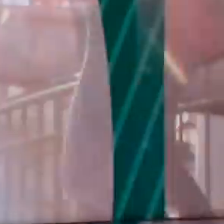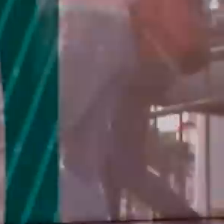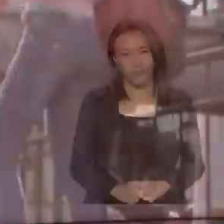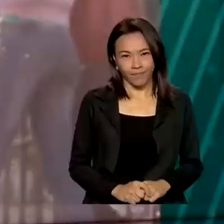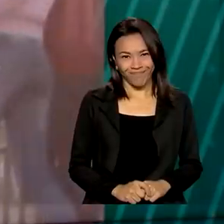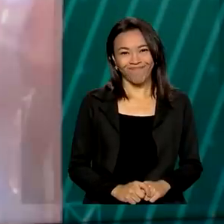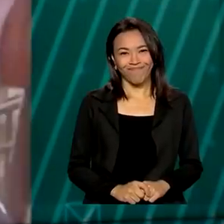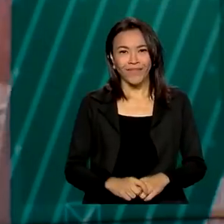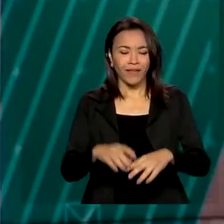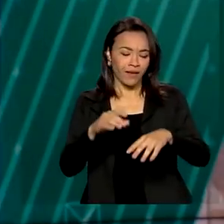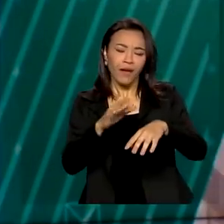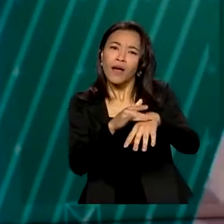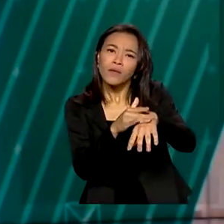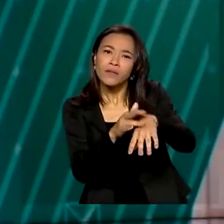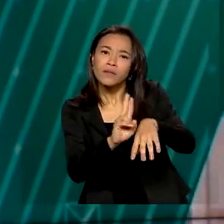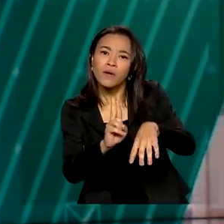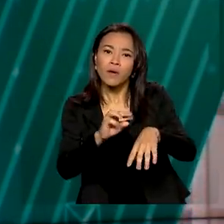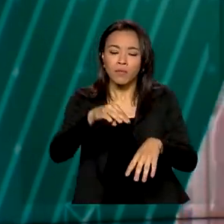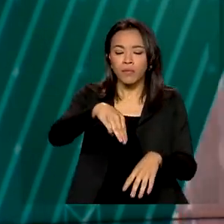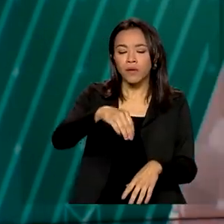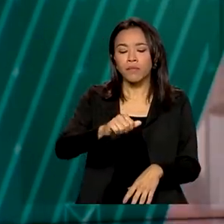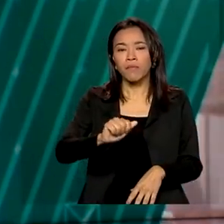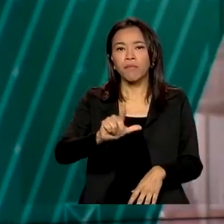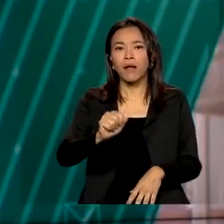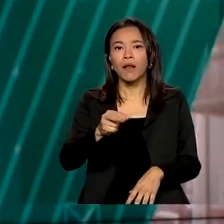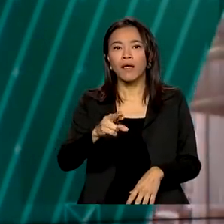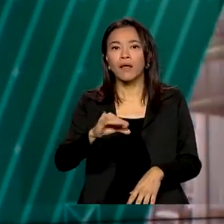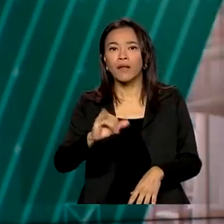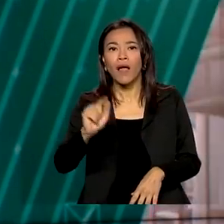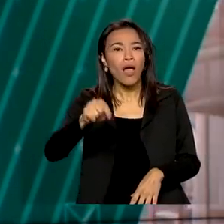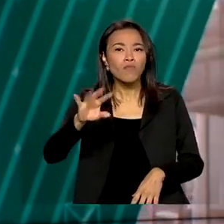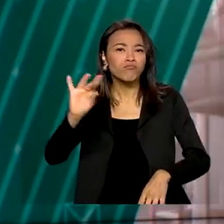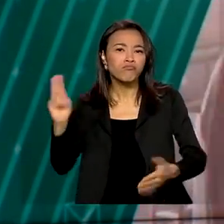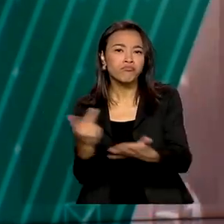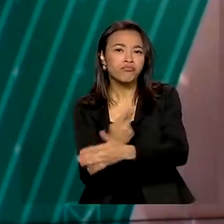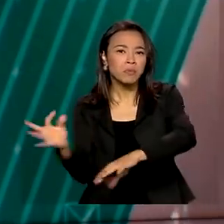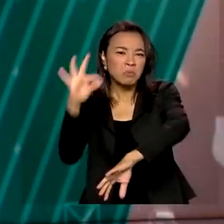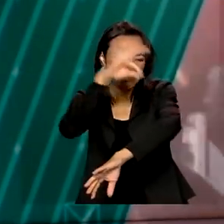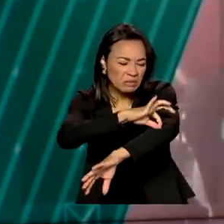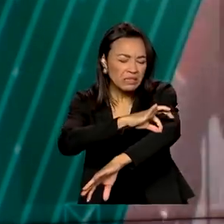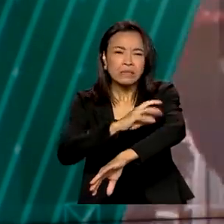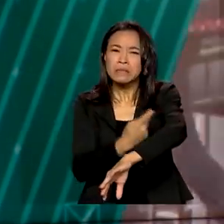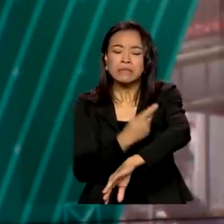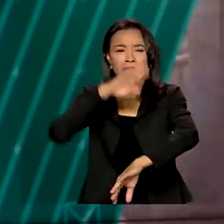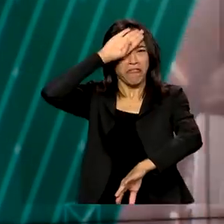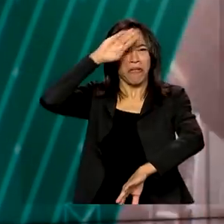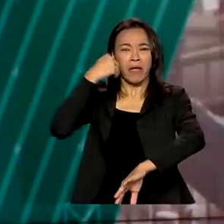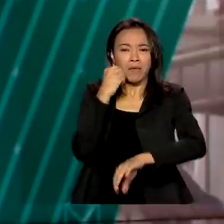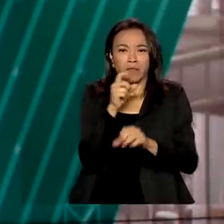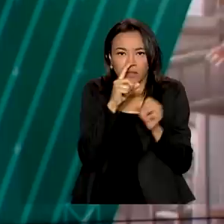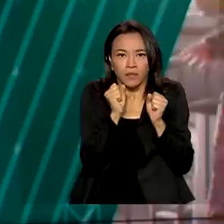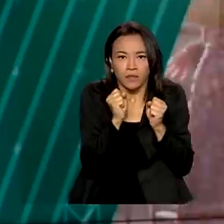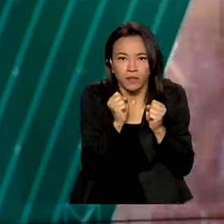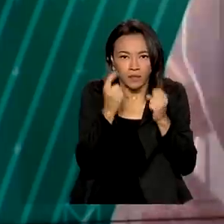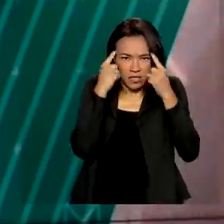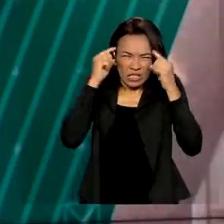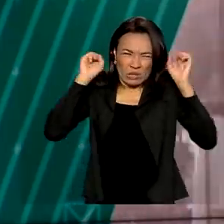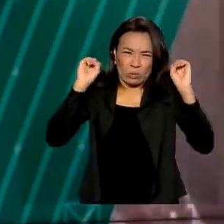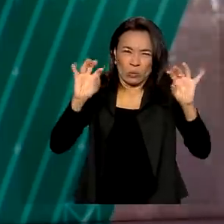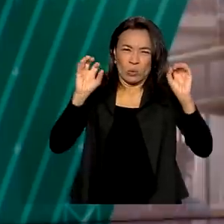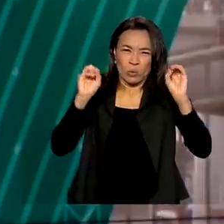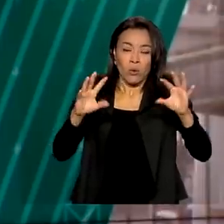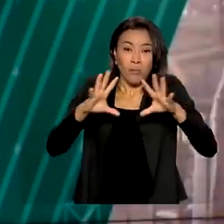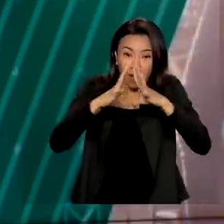A malária é uma doença transmitida pela picada de um mosquito. Ela causa febre, calafrios e dor de cabeça. Para eliminar a